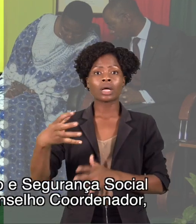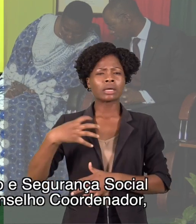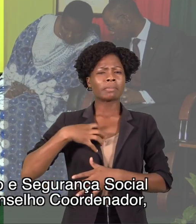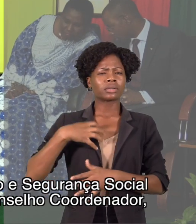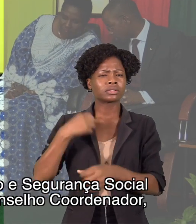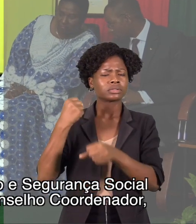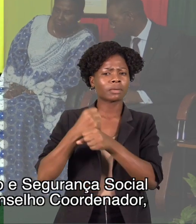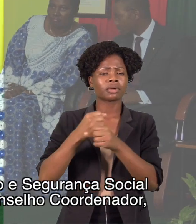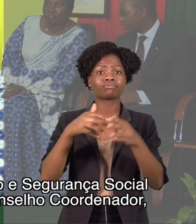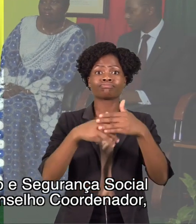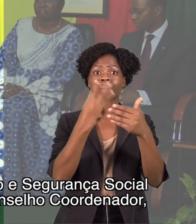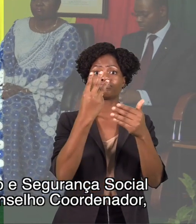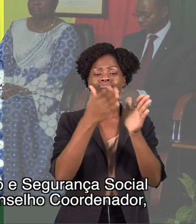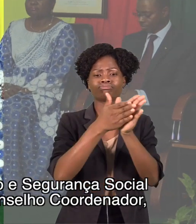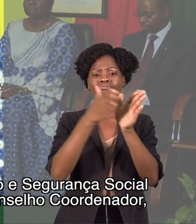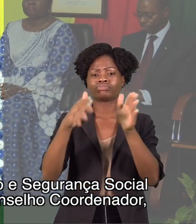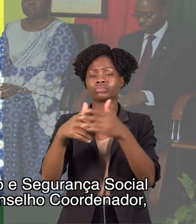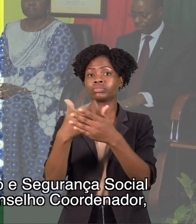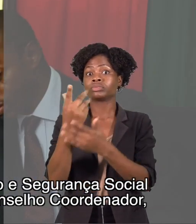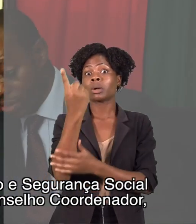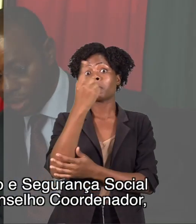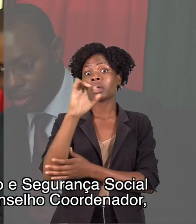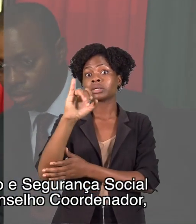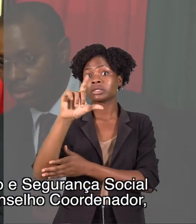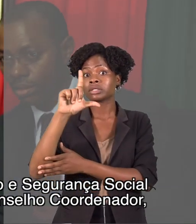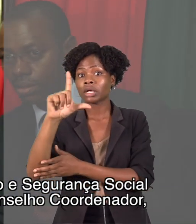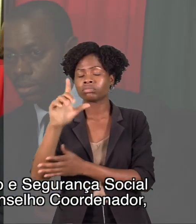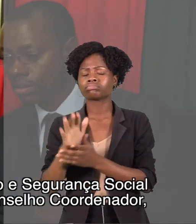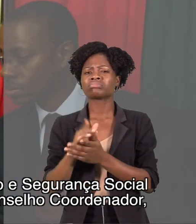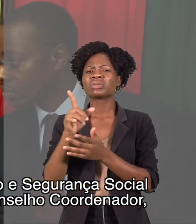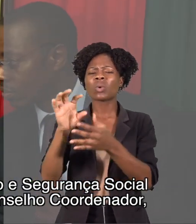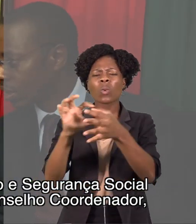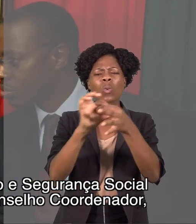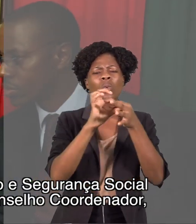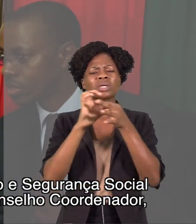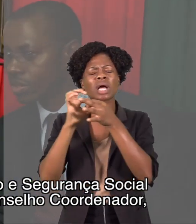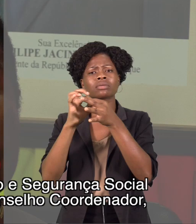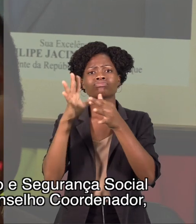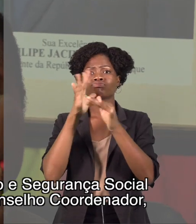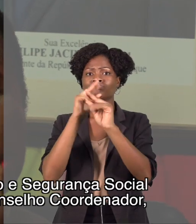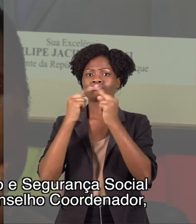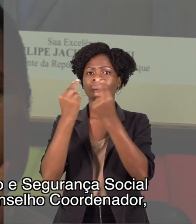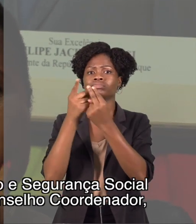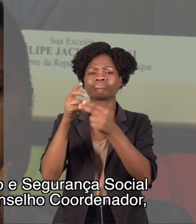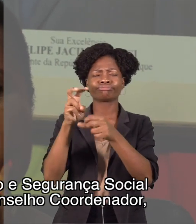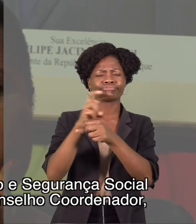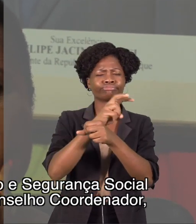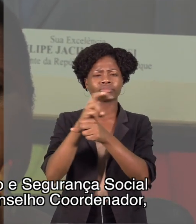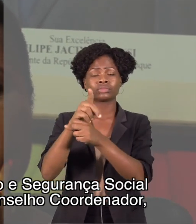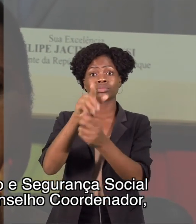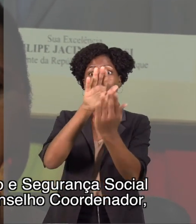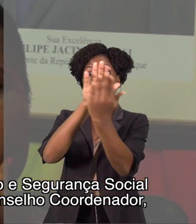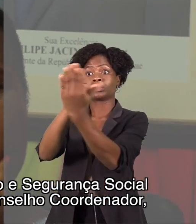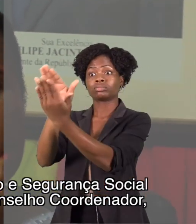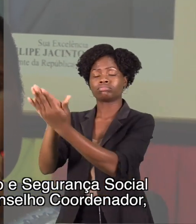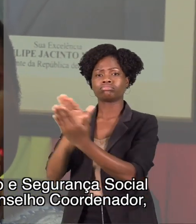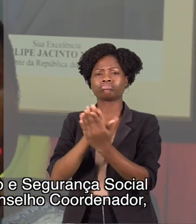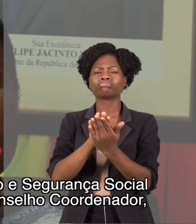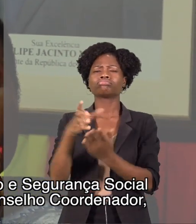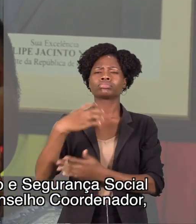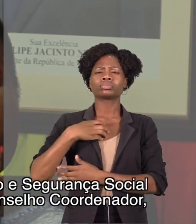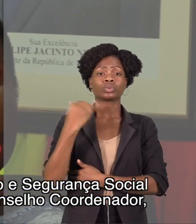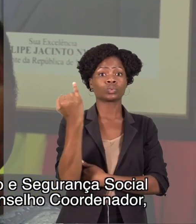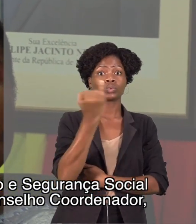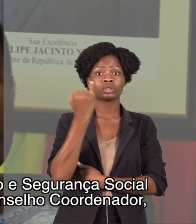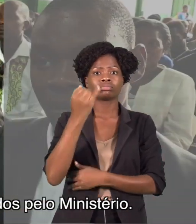O Ministério do Trabalho, Emprego e Segurança Social realiza de 3 a 5 de julho o 30º